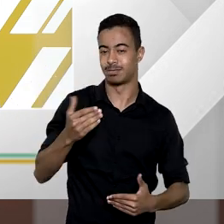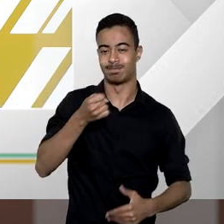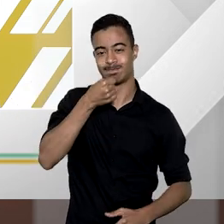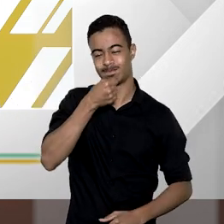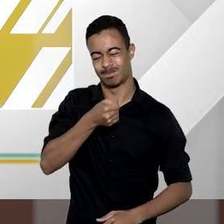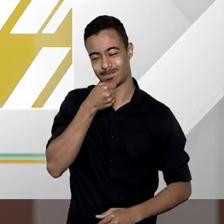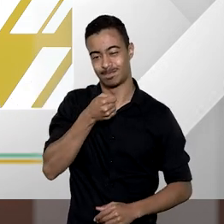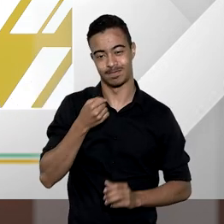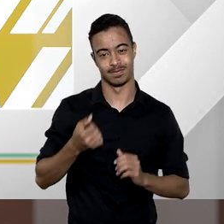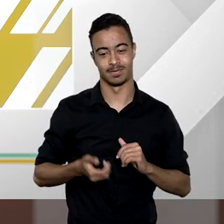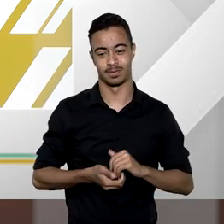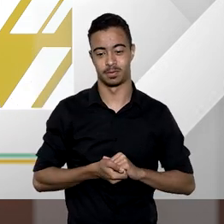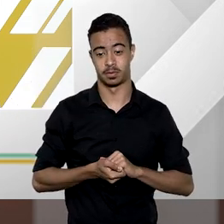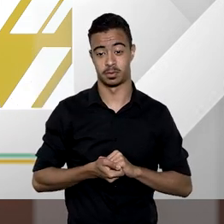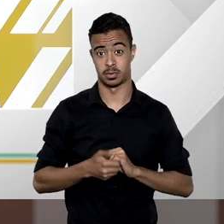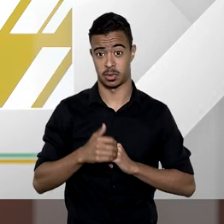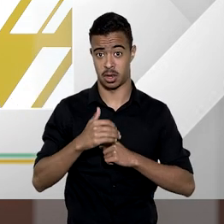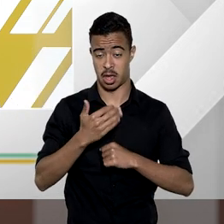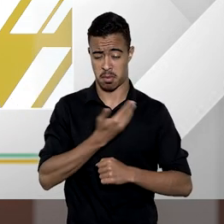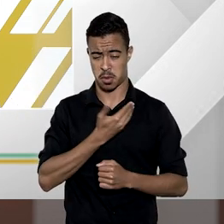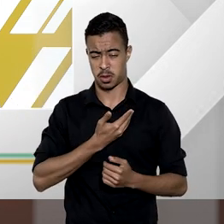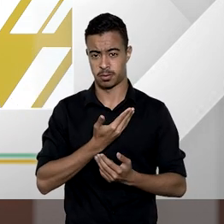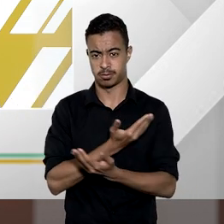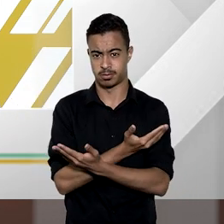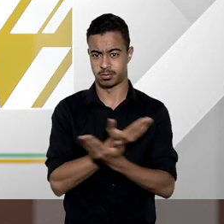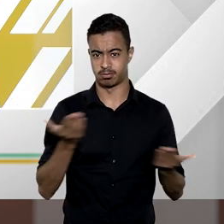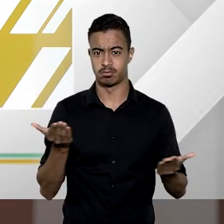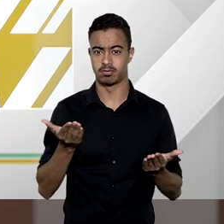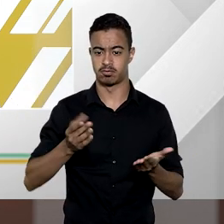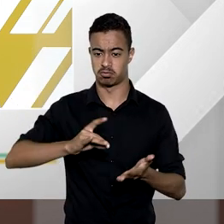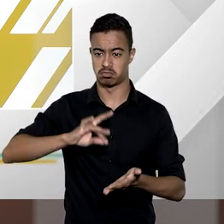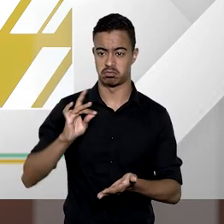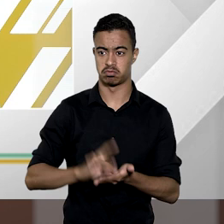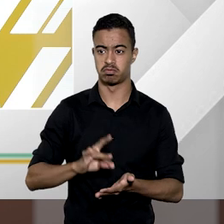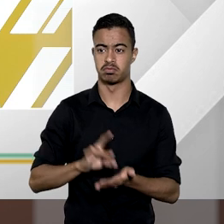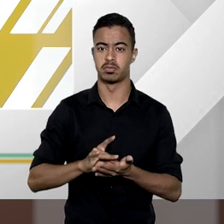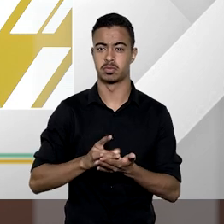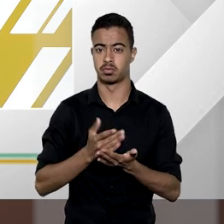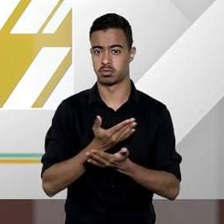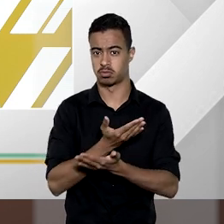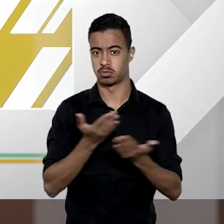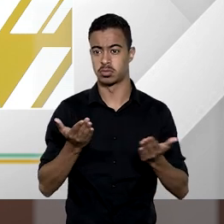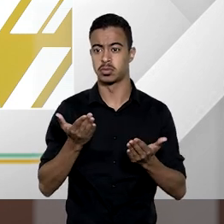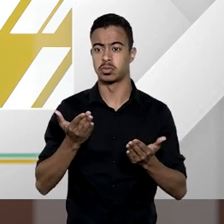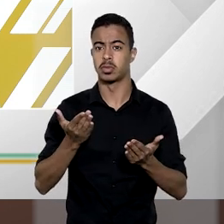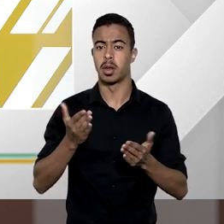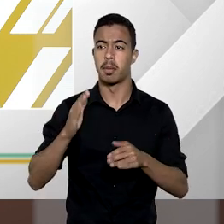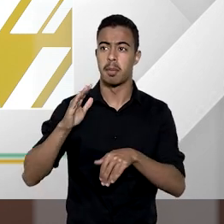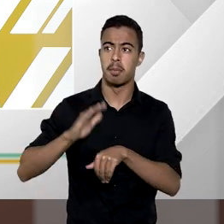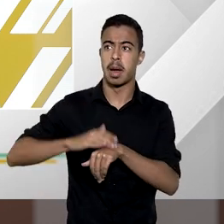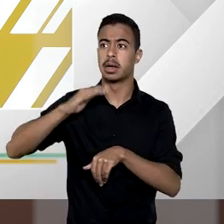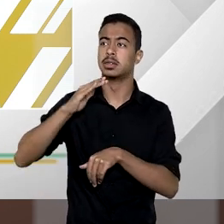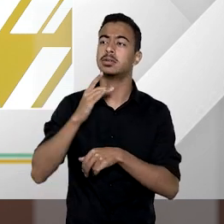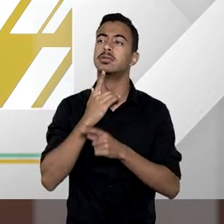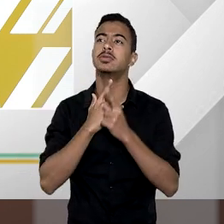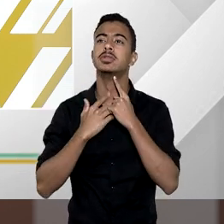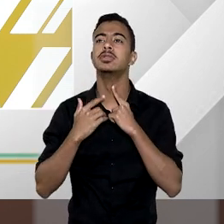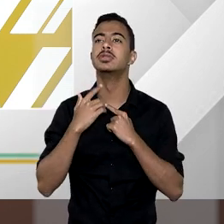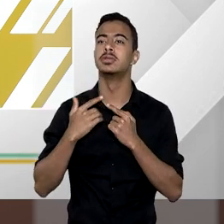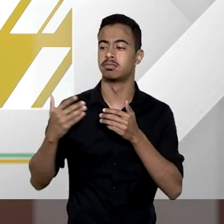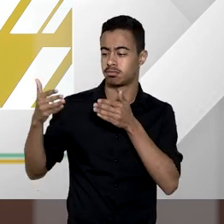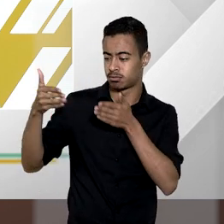entrevista caríssimos amigos vocês foram realmente anfitriões os anfitriões mais